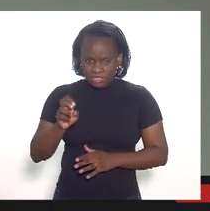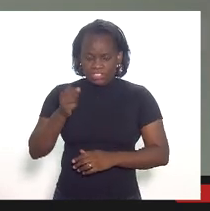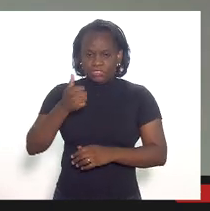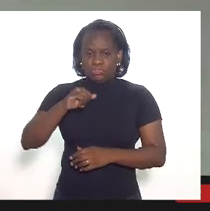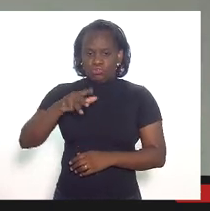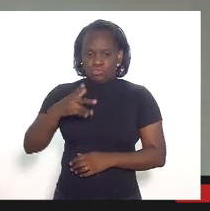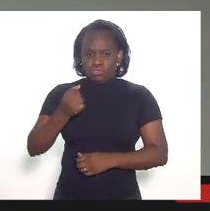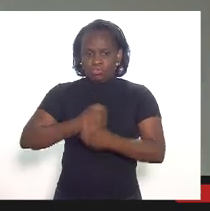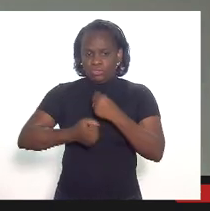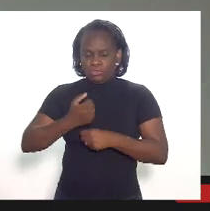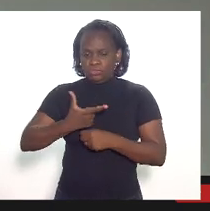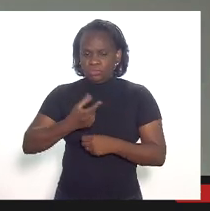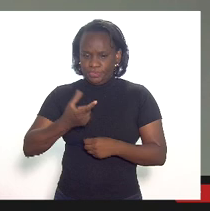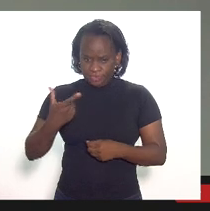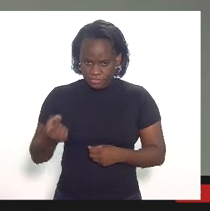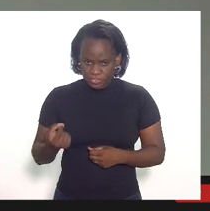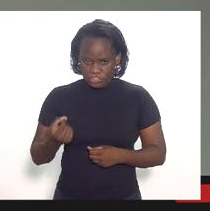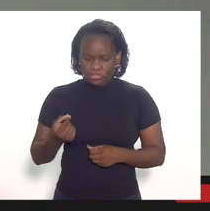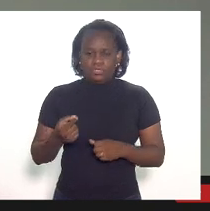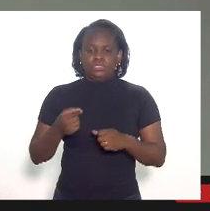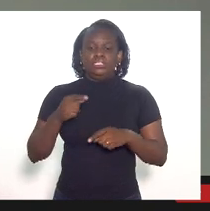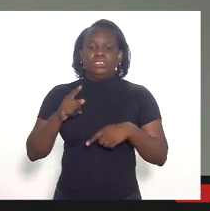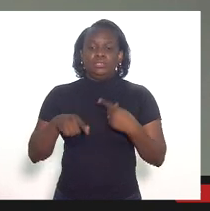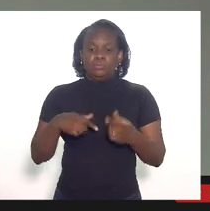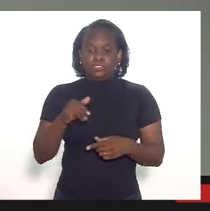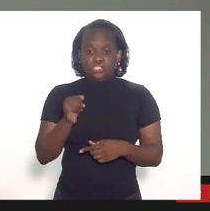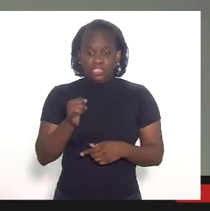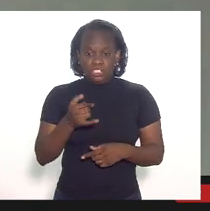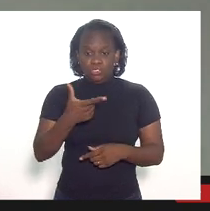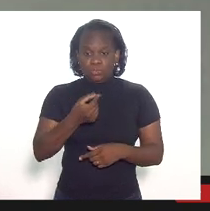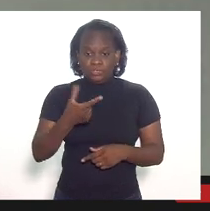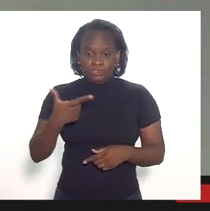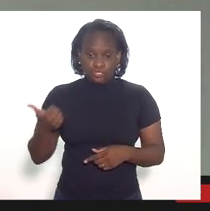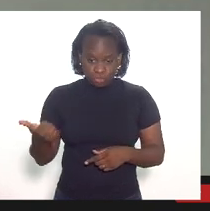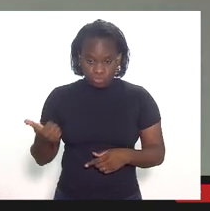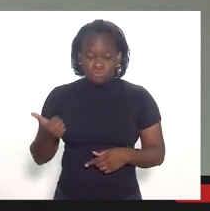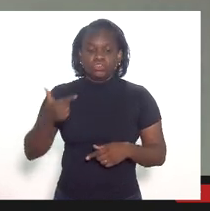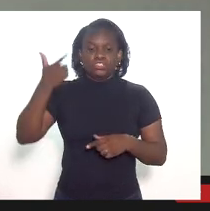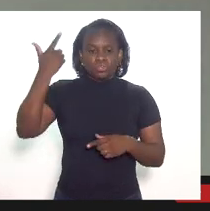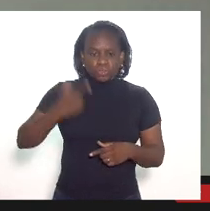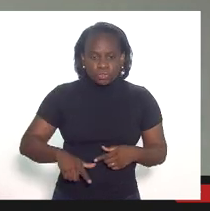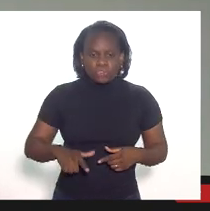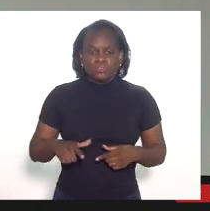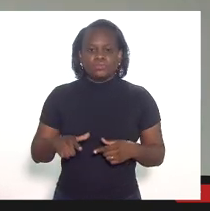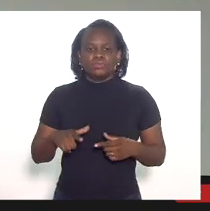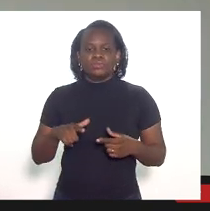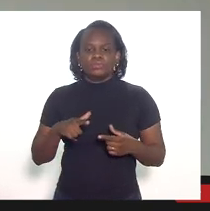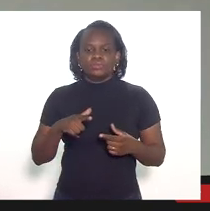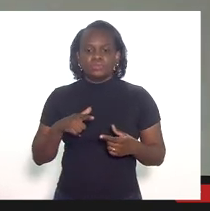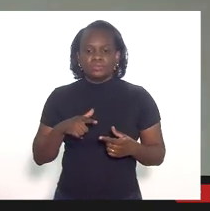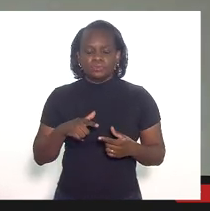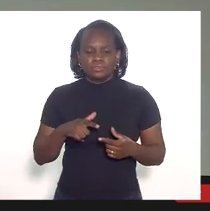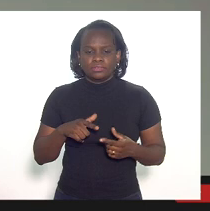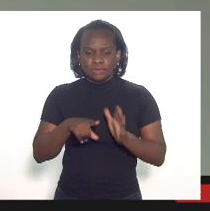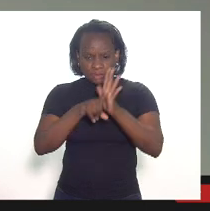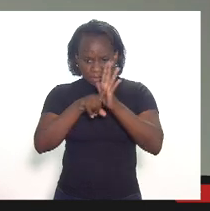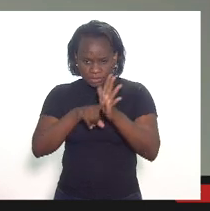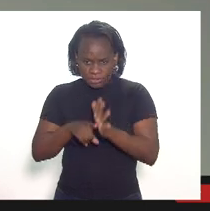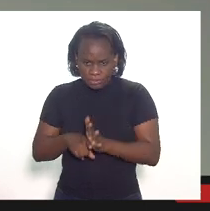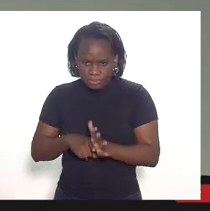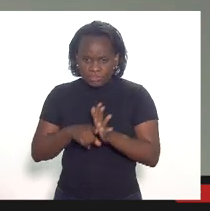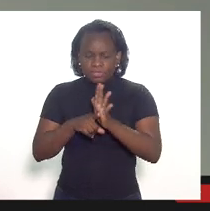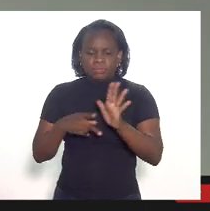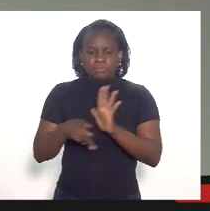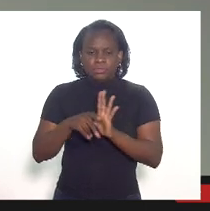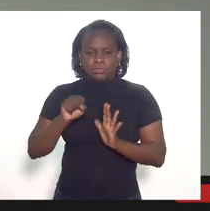2020. em janeiro de 2021, uma nova leva de fiscalizações